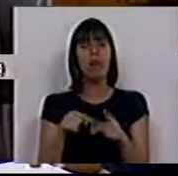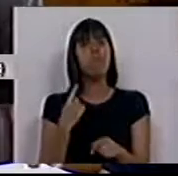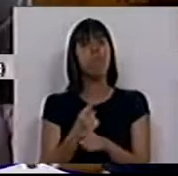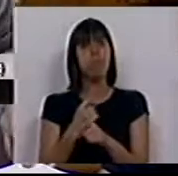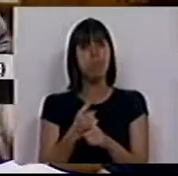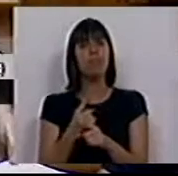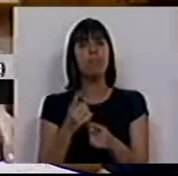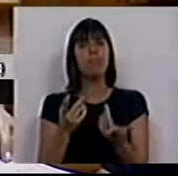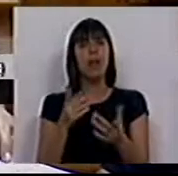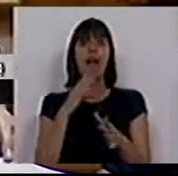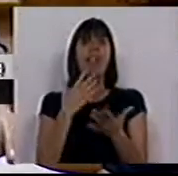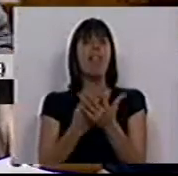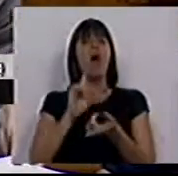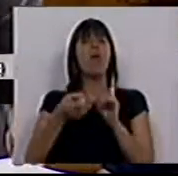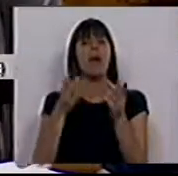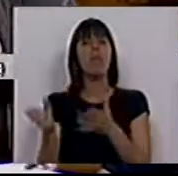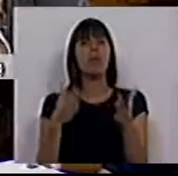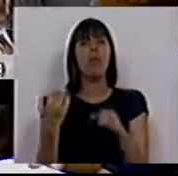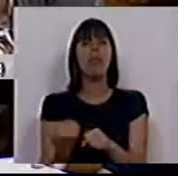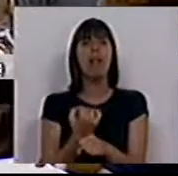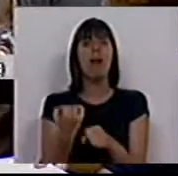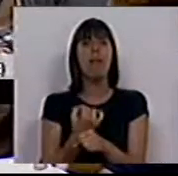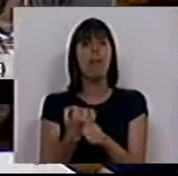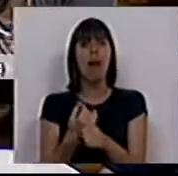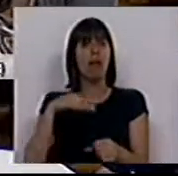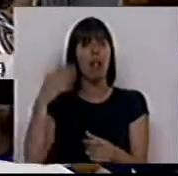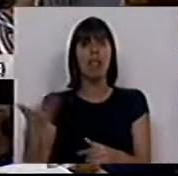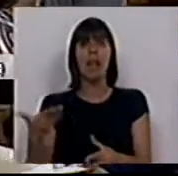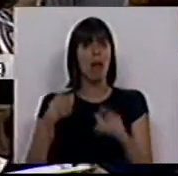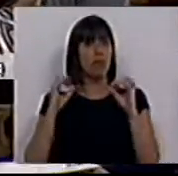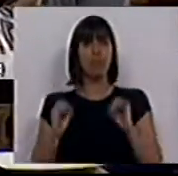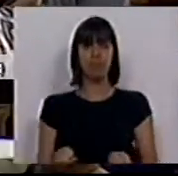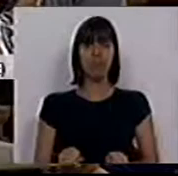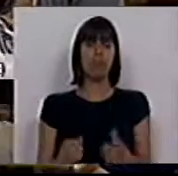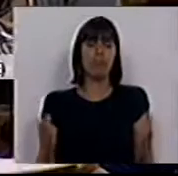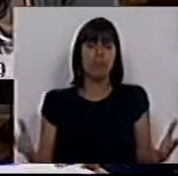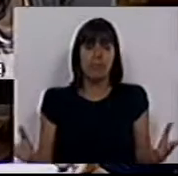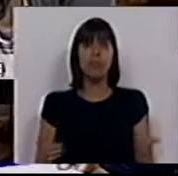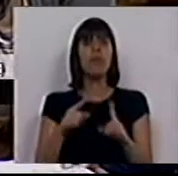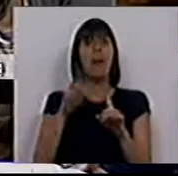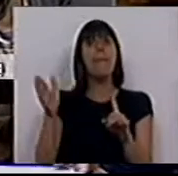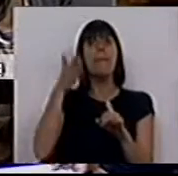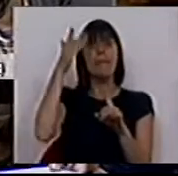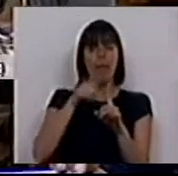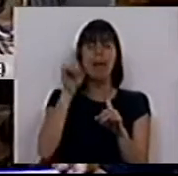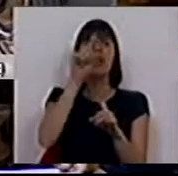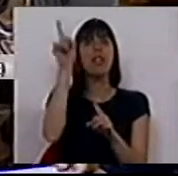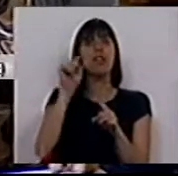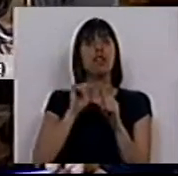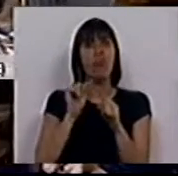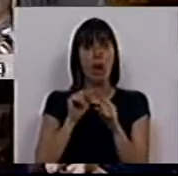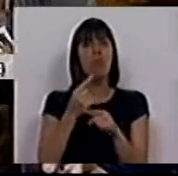também é uma máquina de promoção de trabalhos sem direitos. E vamos à primeira questão.